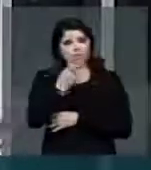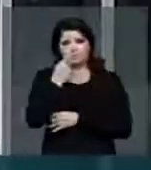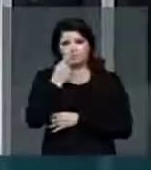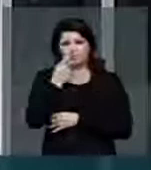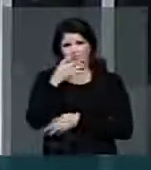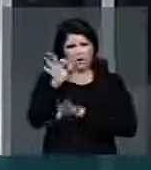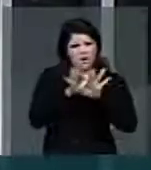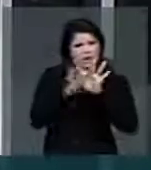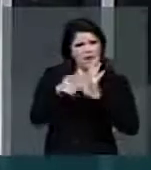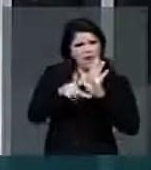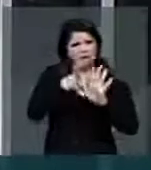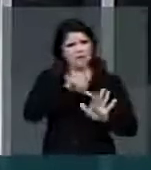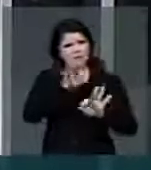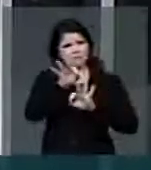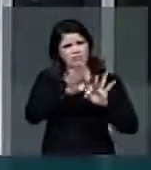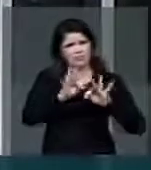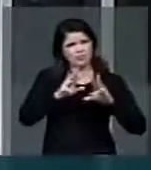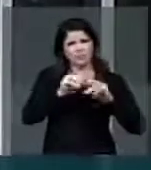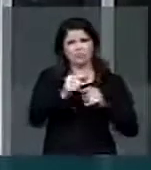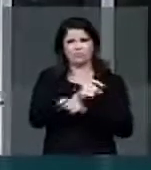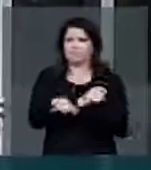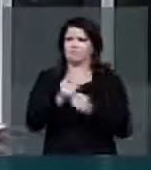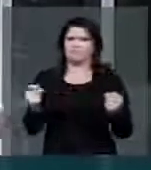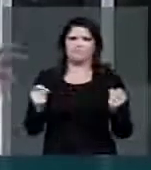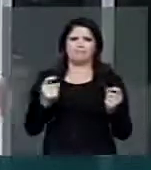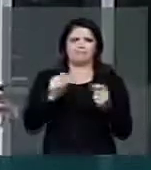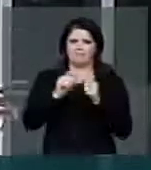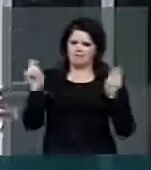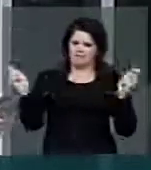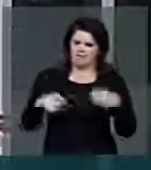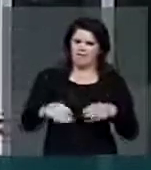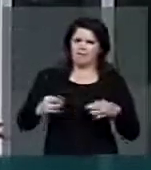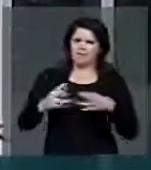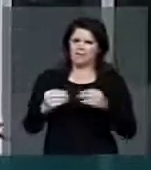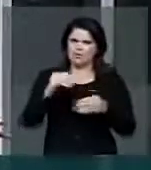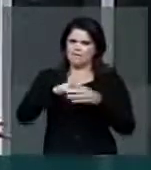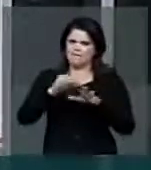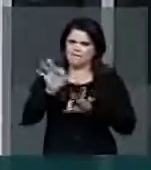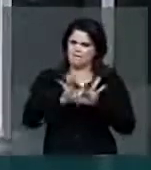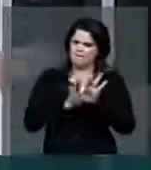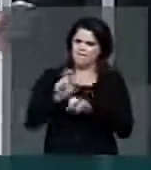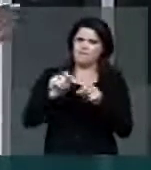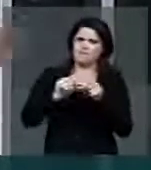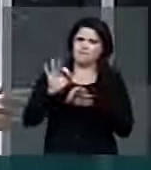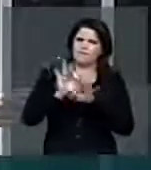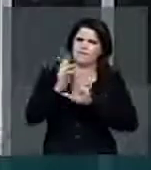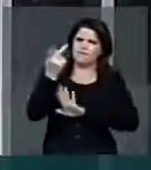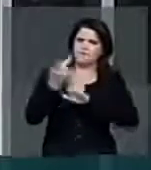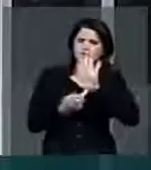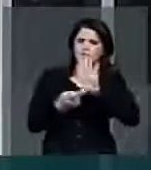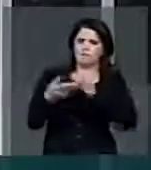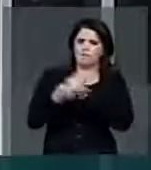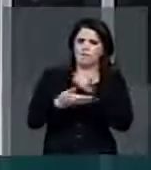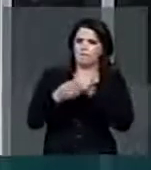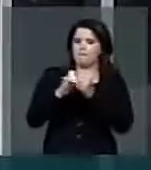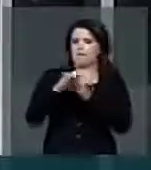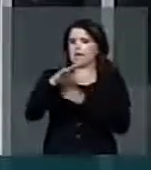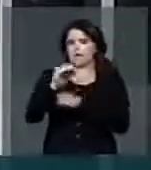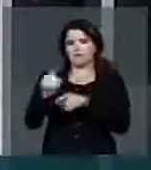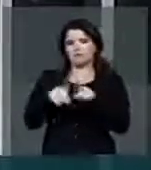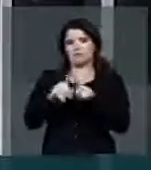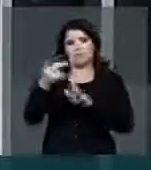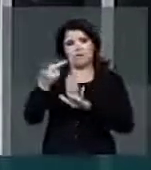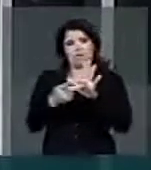preparou institucionalmente para ter capacidade na confecção de projetos básicos, projetos